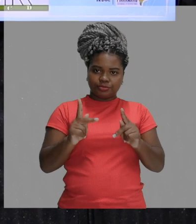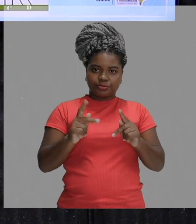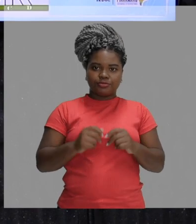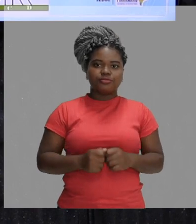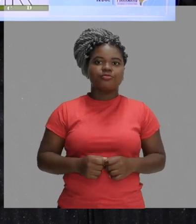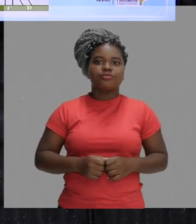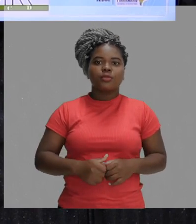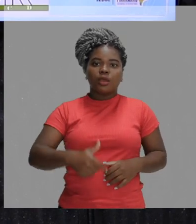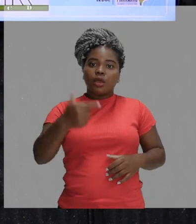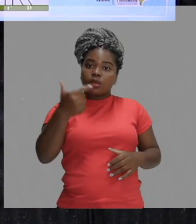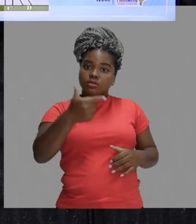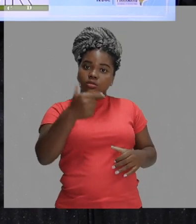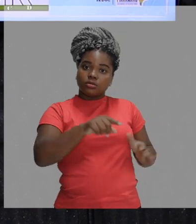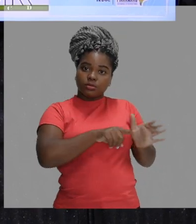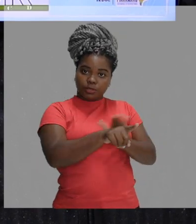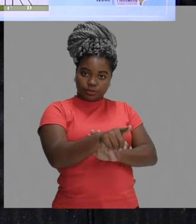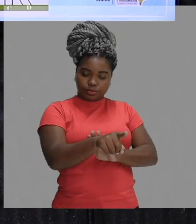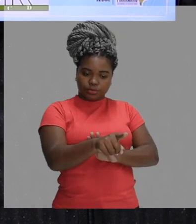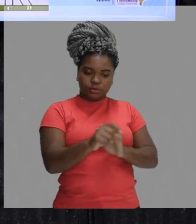Um segundo exemplo